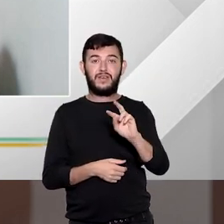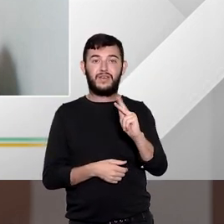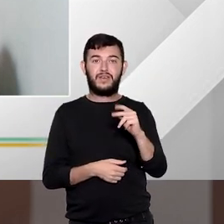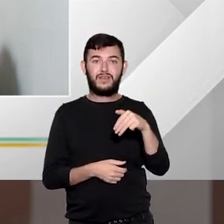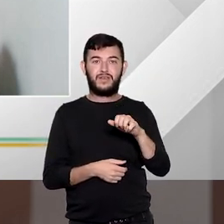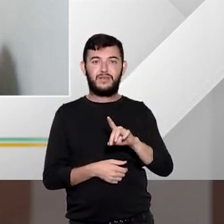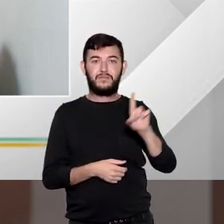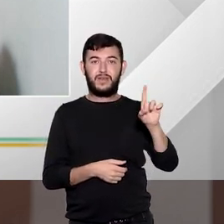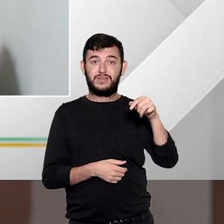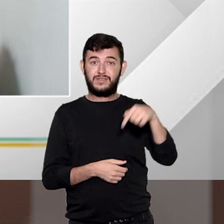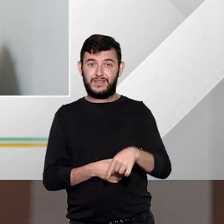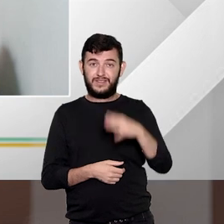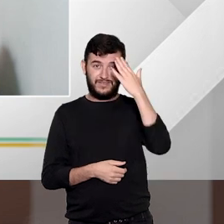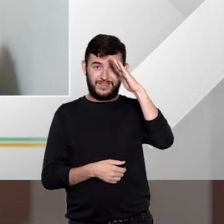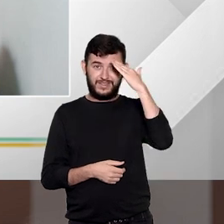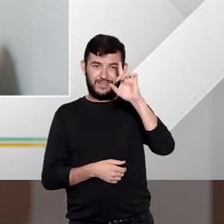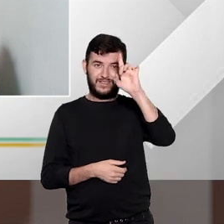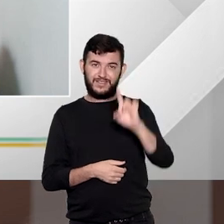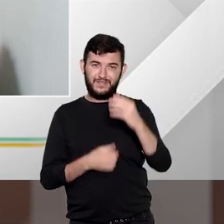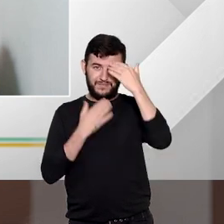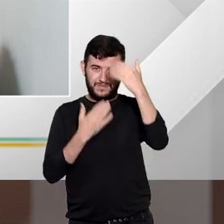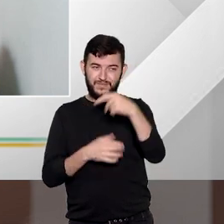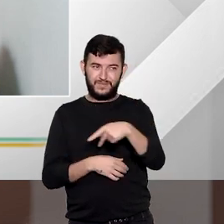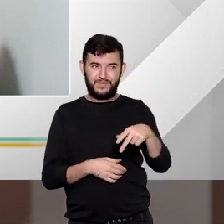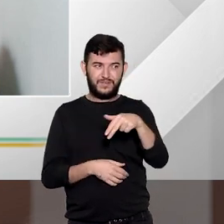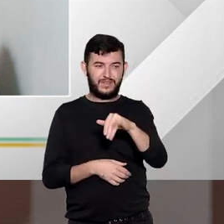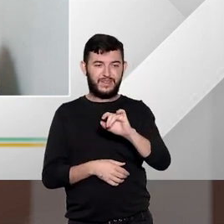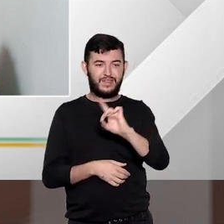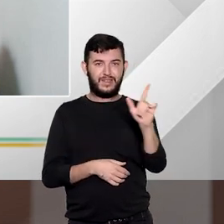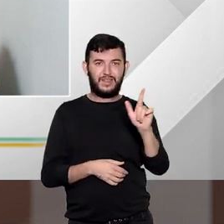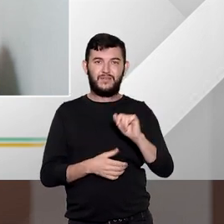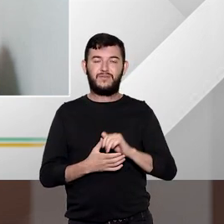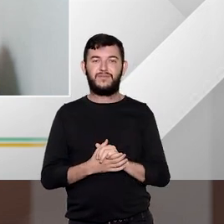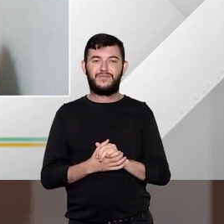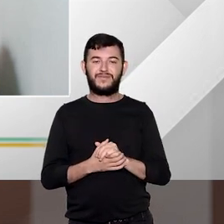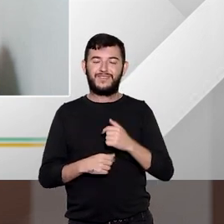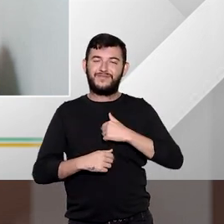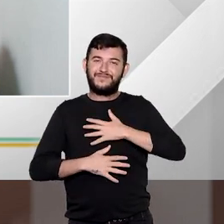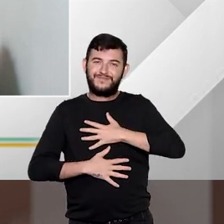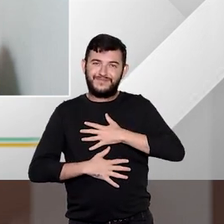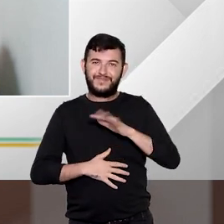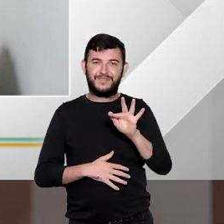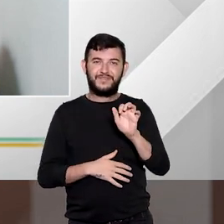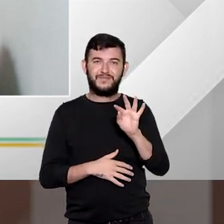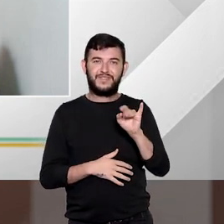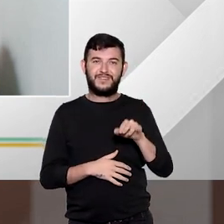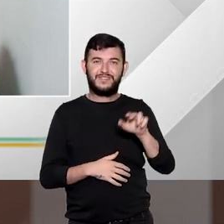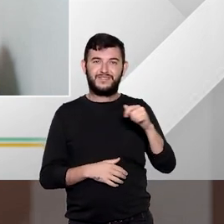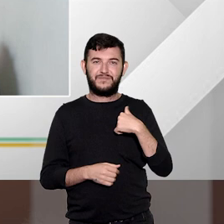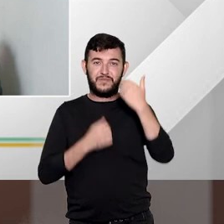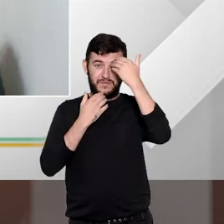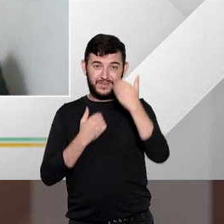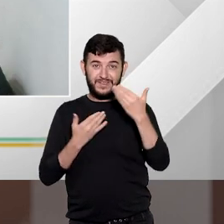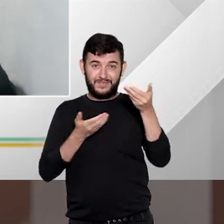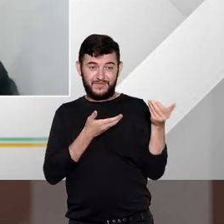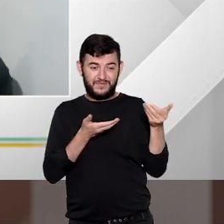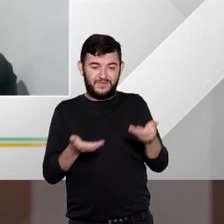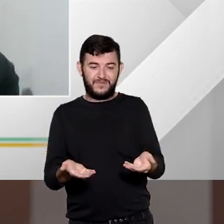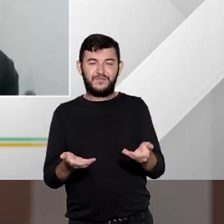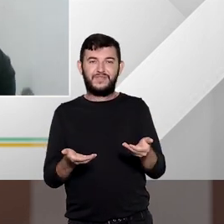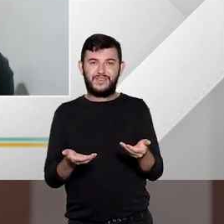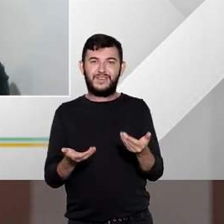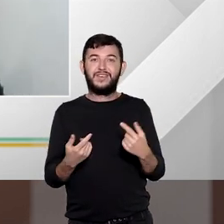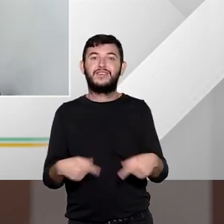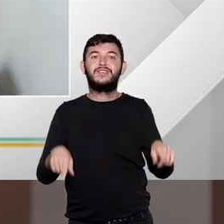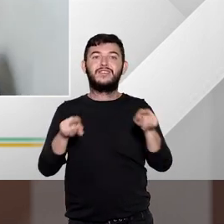no Entender Direito professor Nidal muito obrigada Fida Fátima eu que agradeço a você ao convite ao